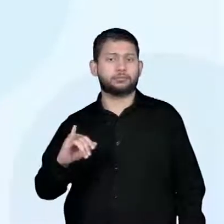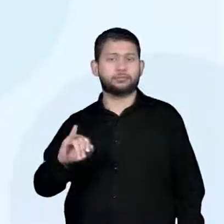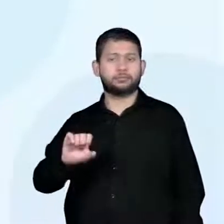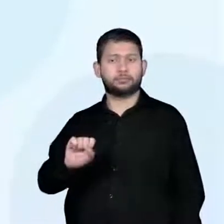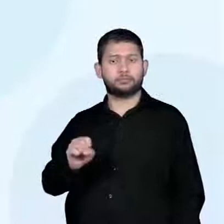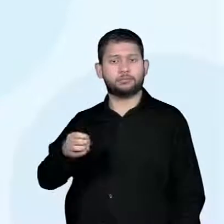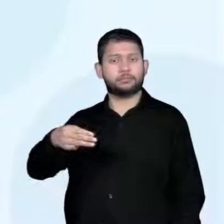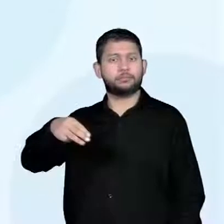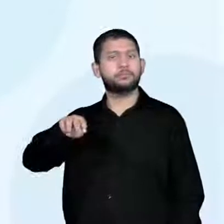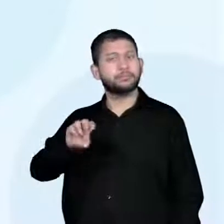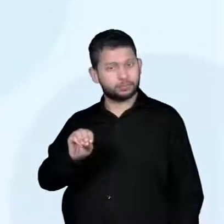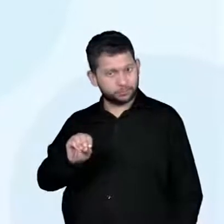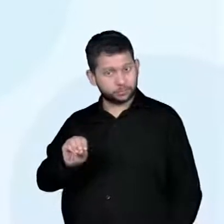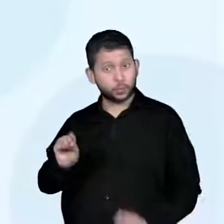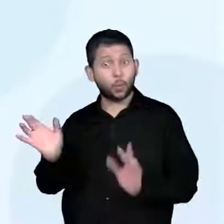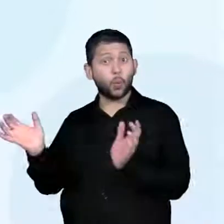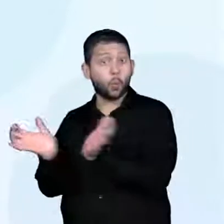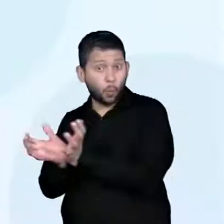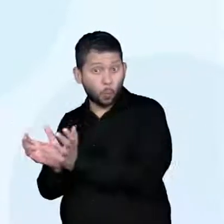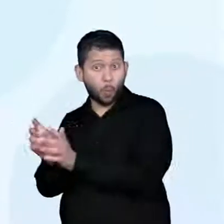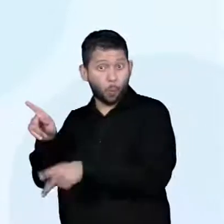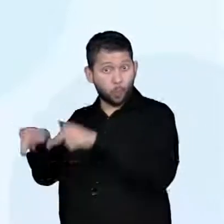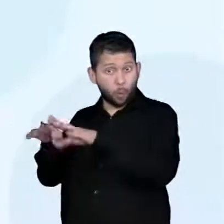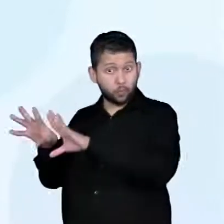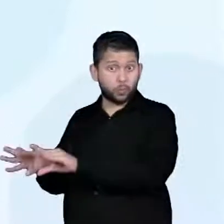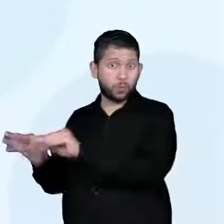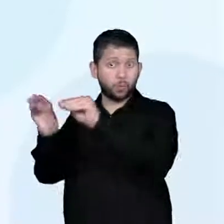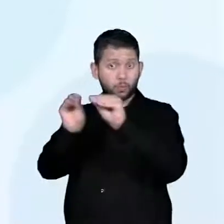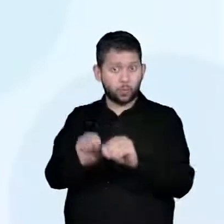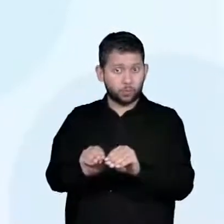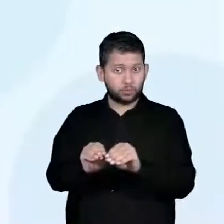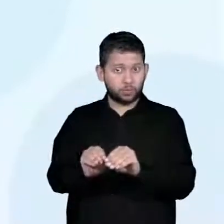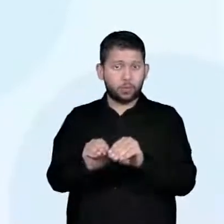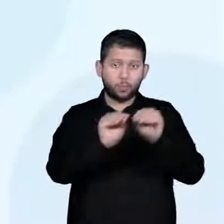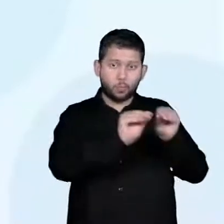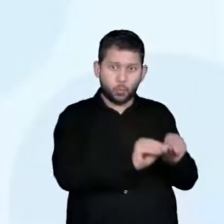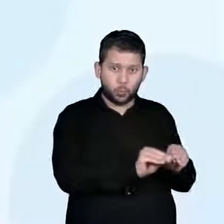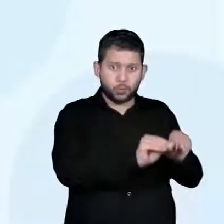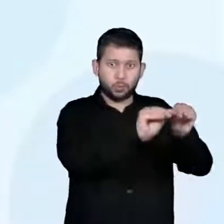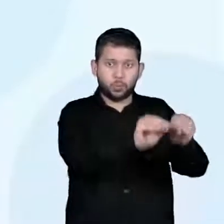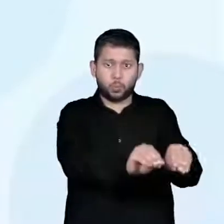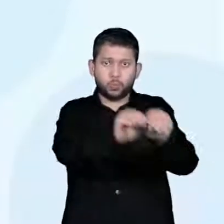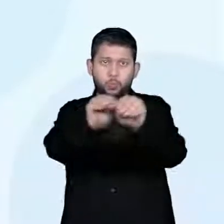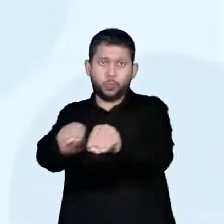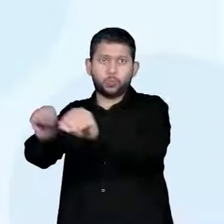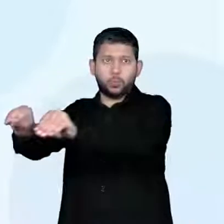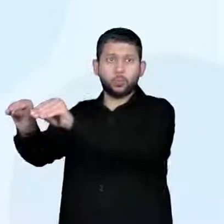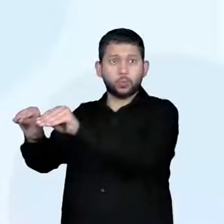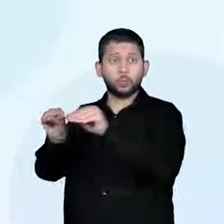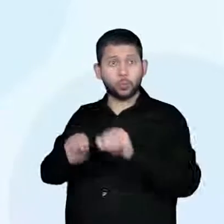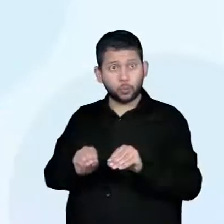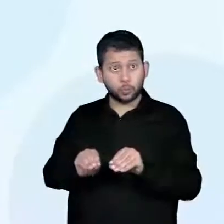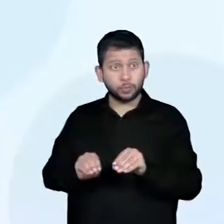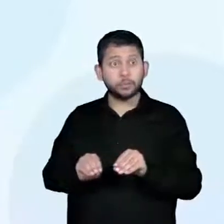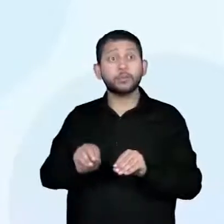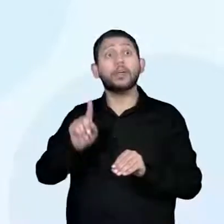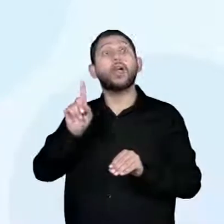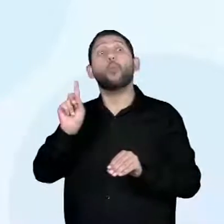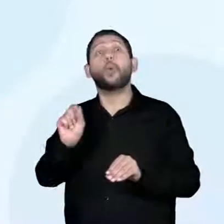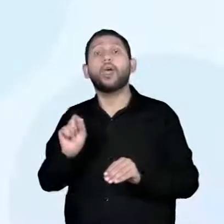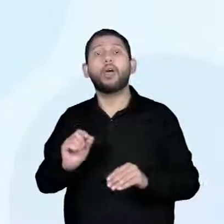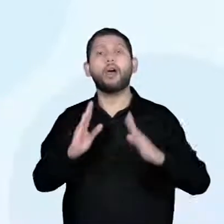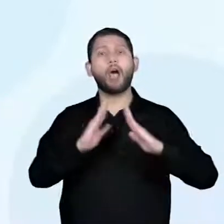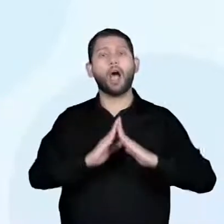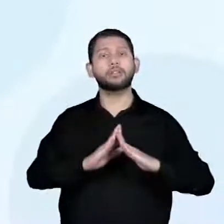é a prática dos povos nômades ou nomadas. Ou seja, que não tem